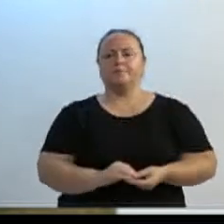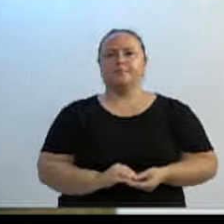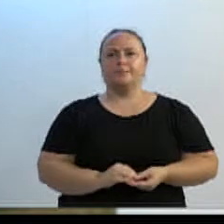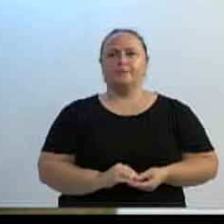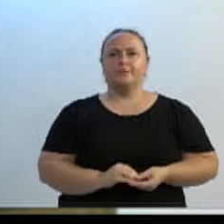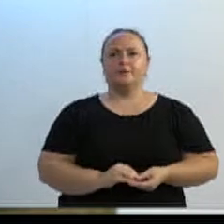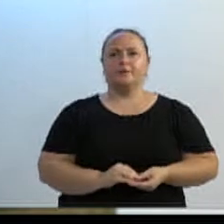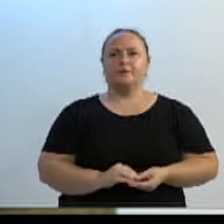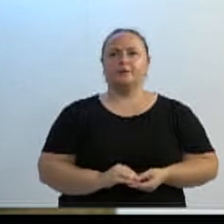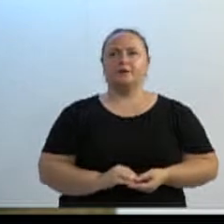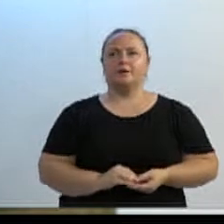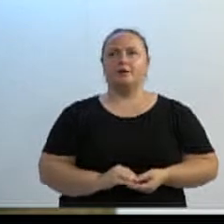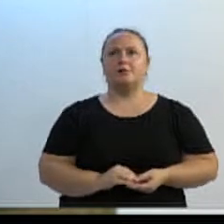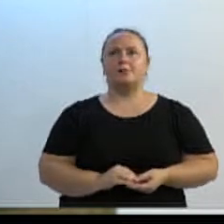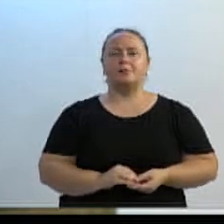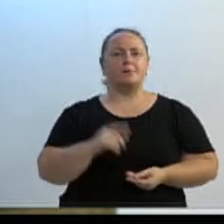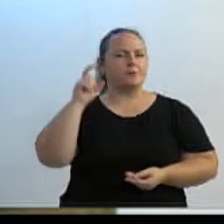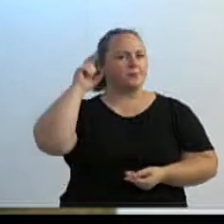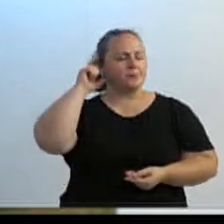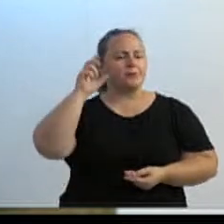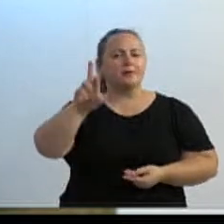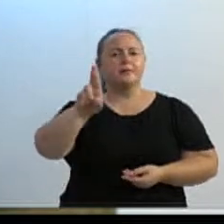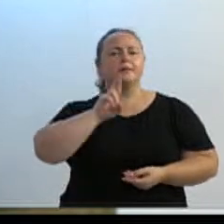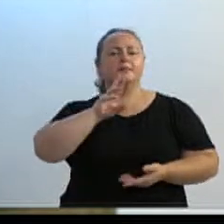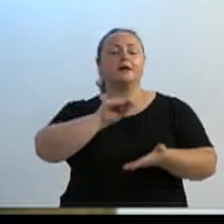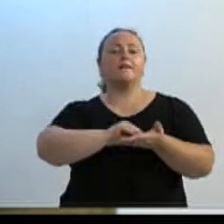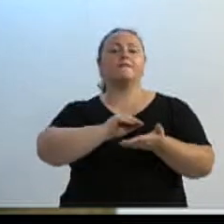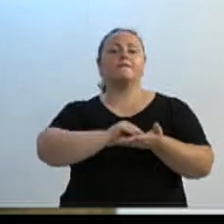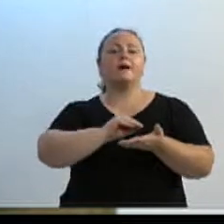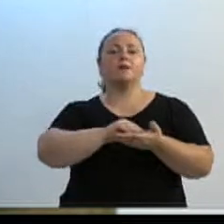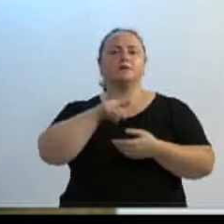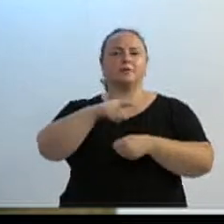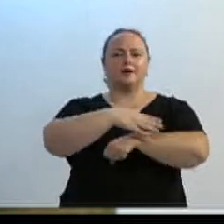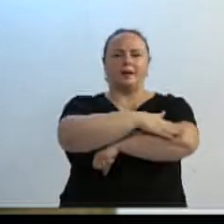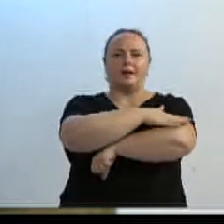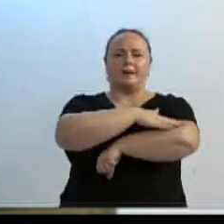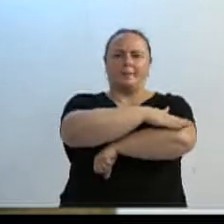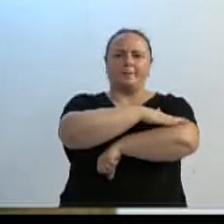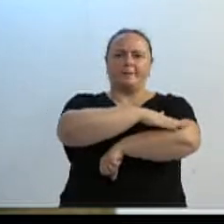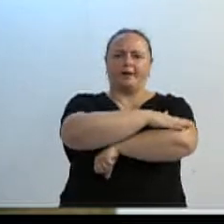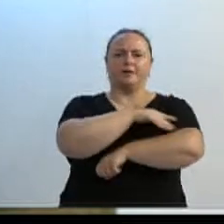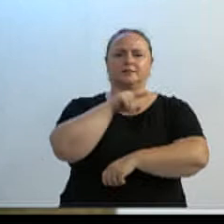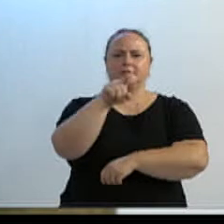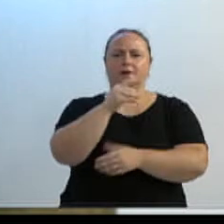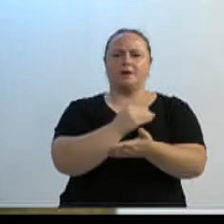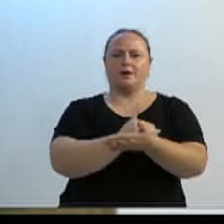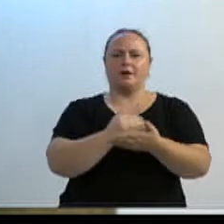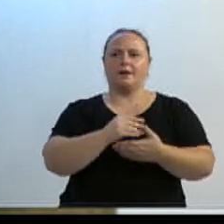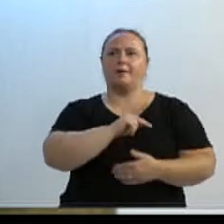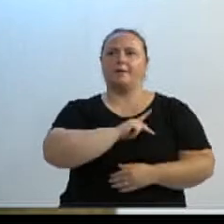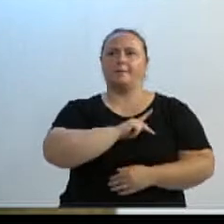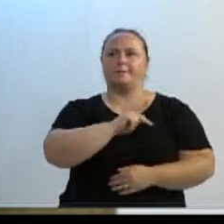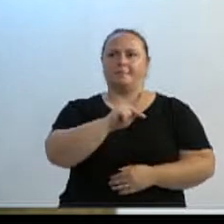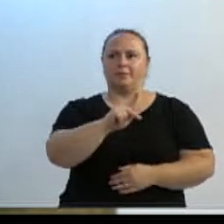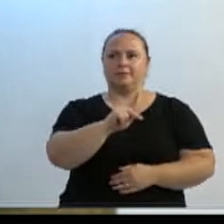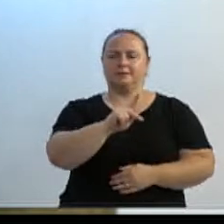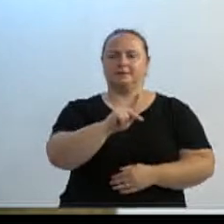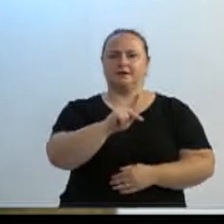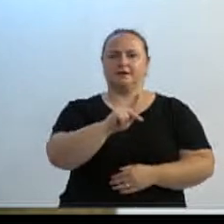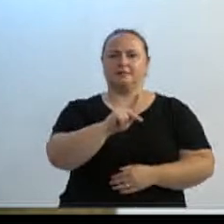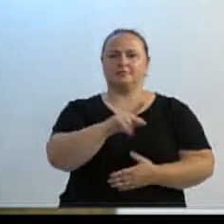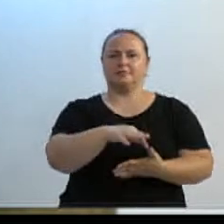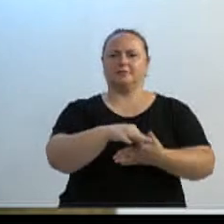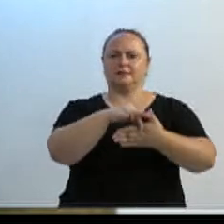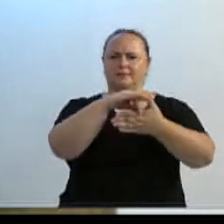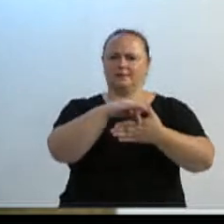não respondeu. Essa é a praça ao qual o senhor foi o primeiro presidente, líder do governo, a Associação de